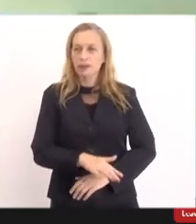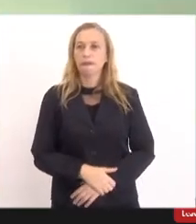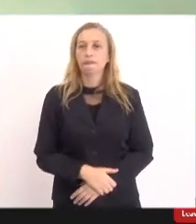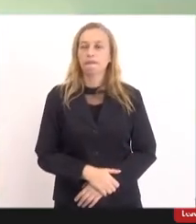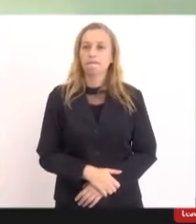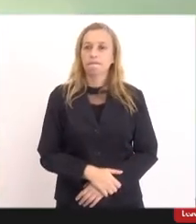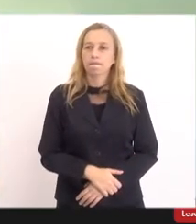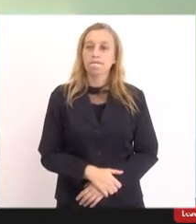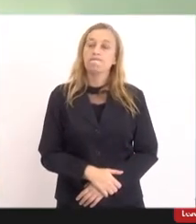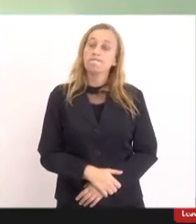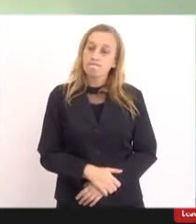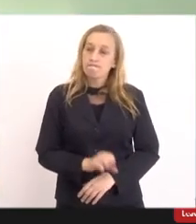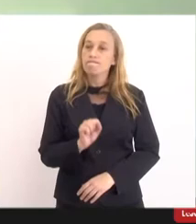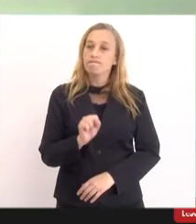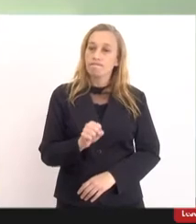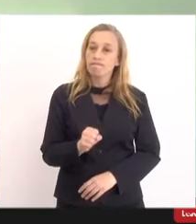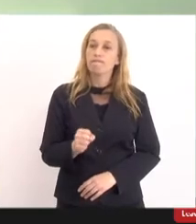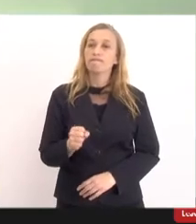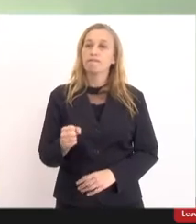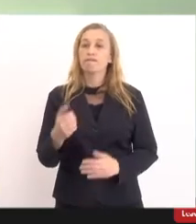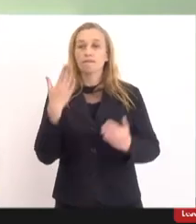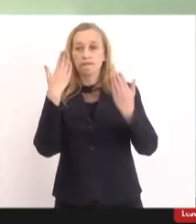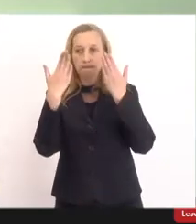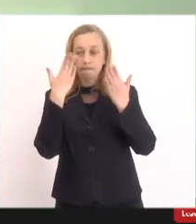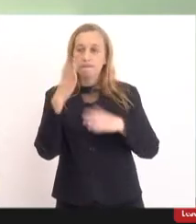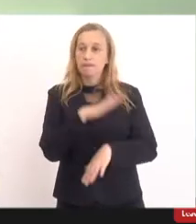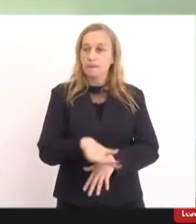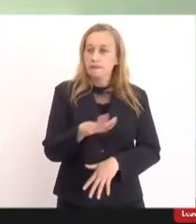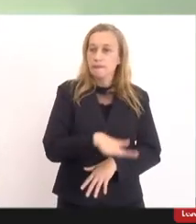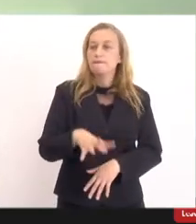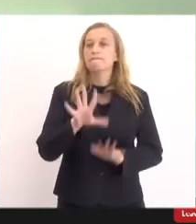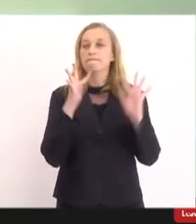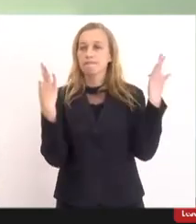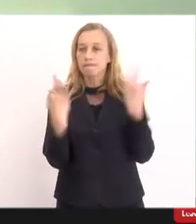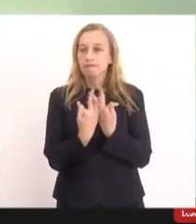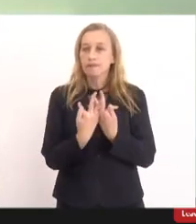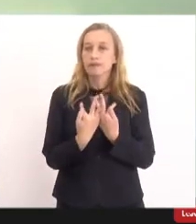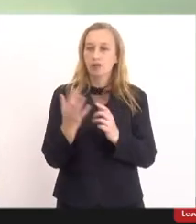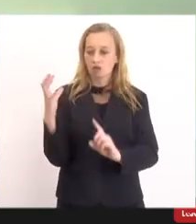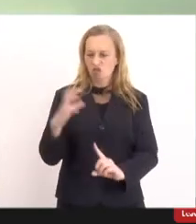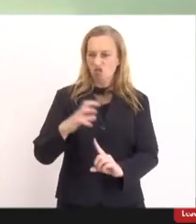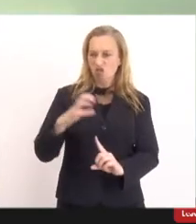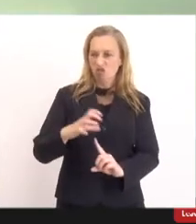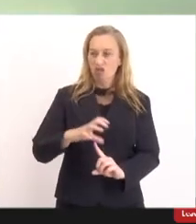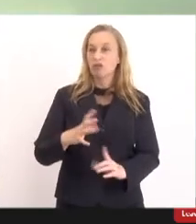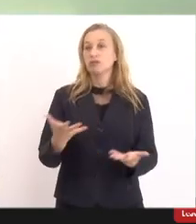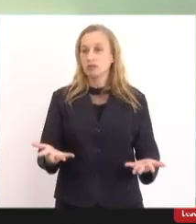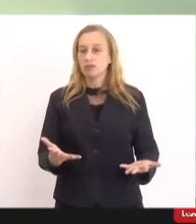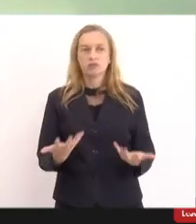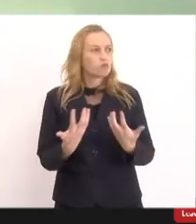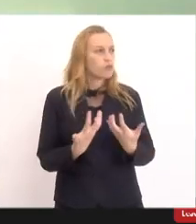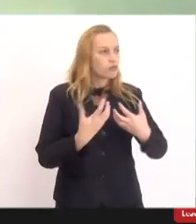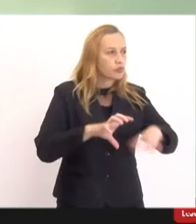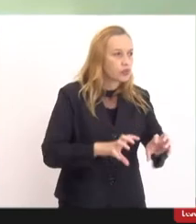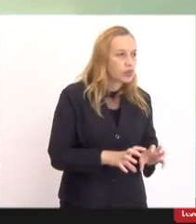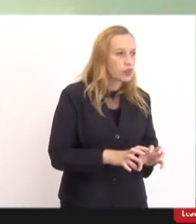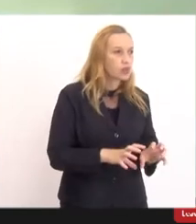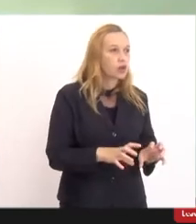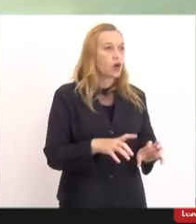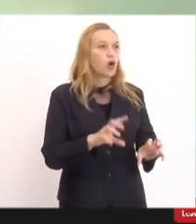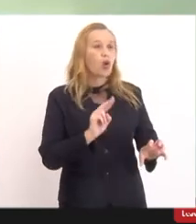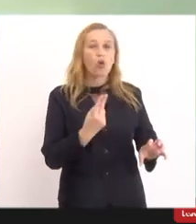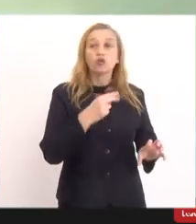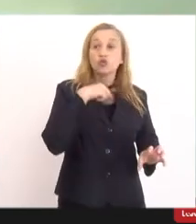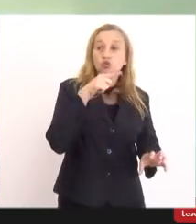É, assim, é o psicológico das crianças e das famílias que estão sendo aterrorizadas, as que não querem ou estão em dúvida,